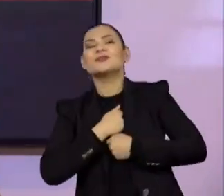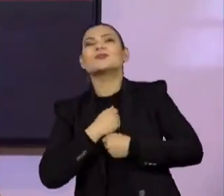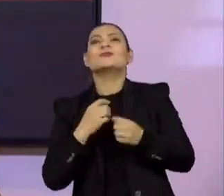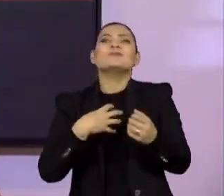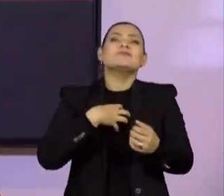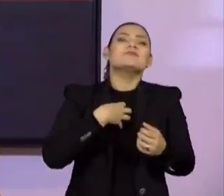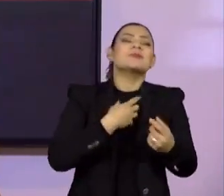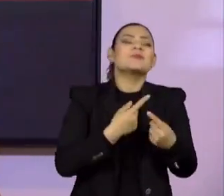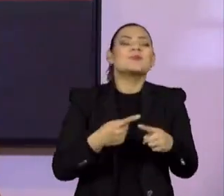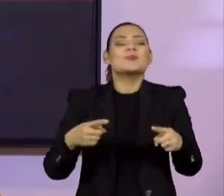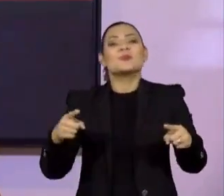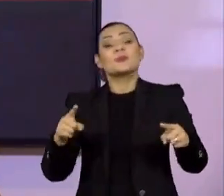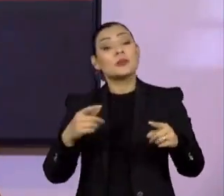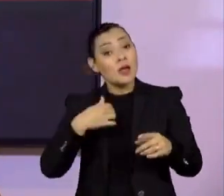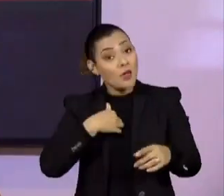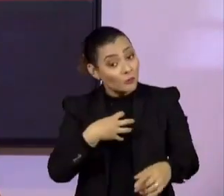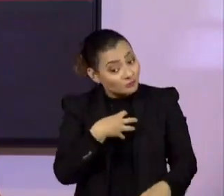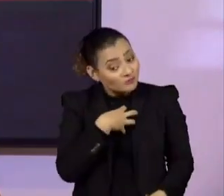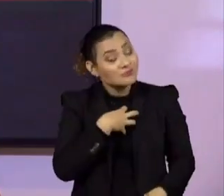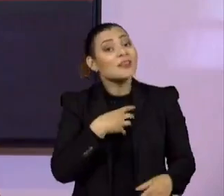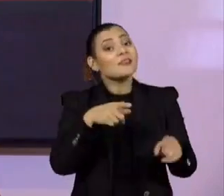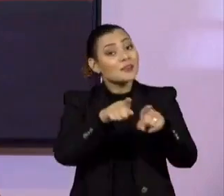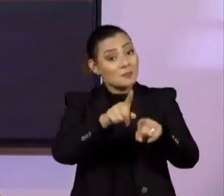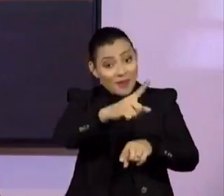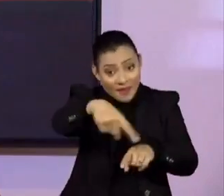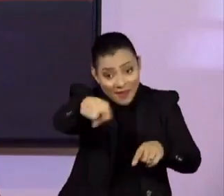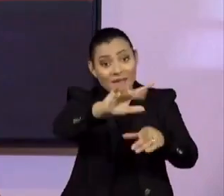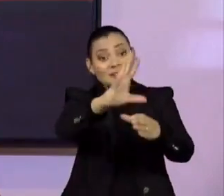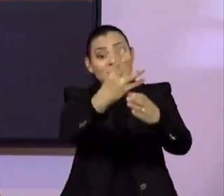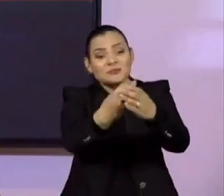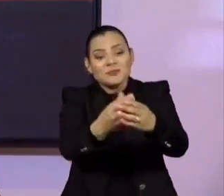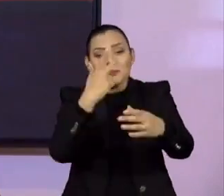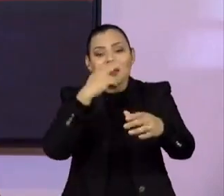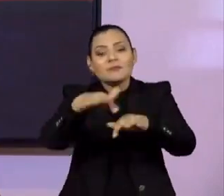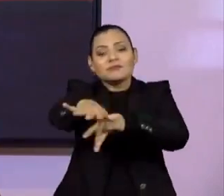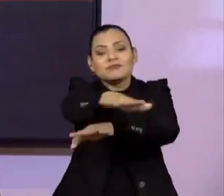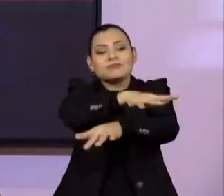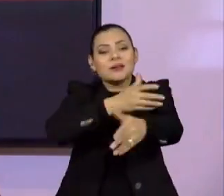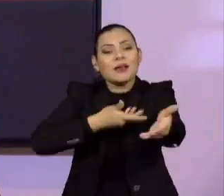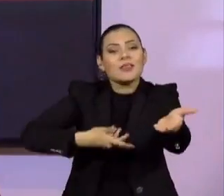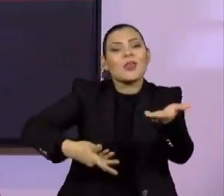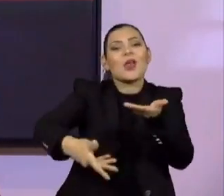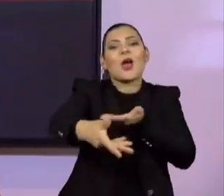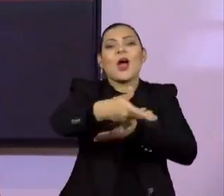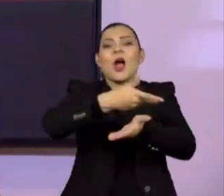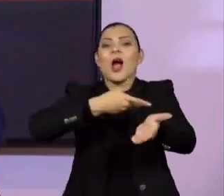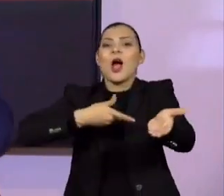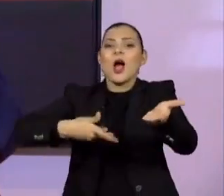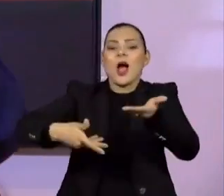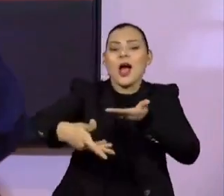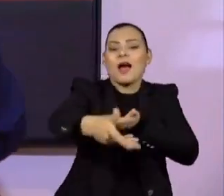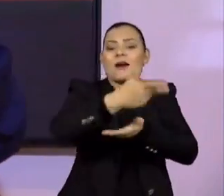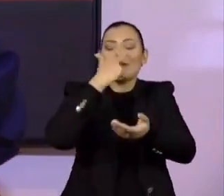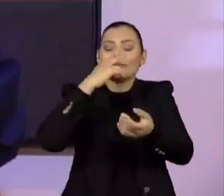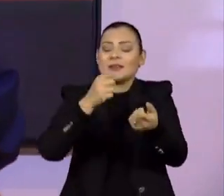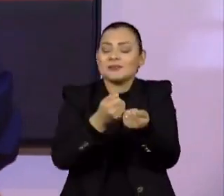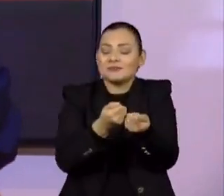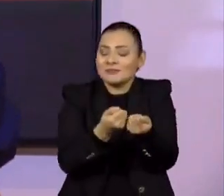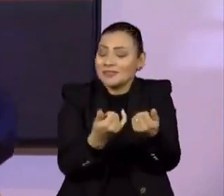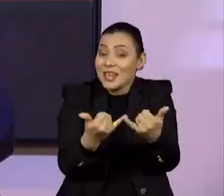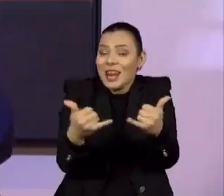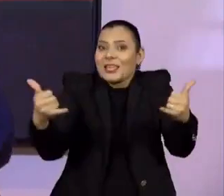E eu recebo essa energia deles. Então, é uma troca, é um lugar, sim,